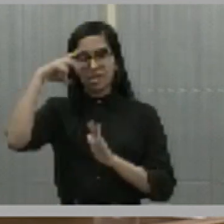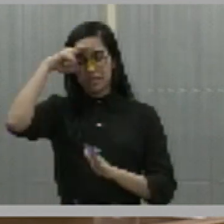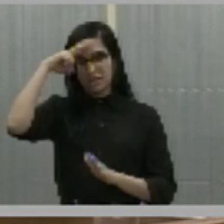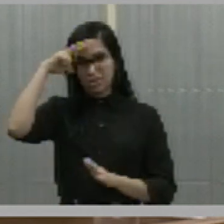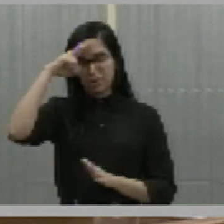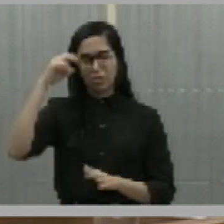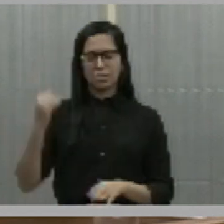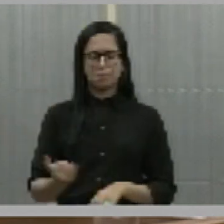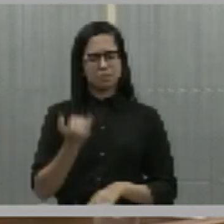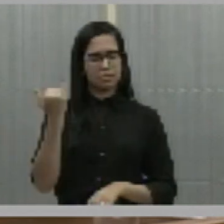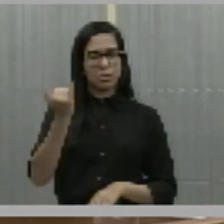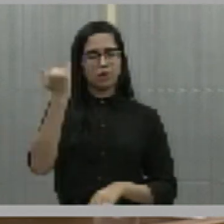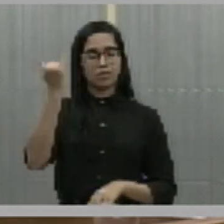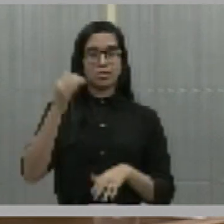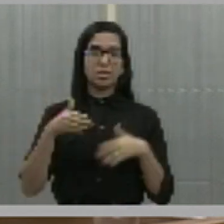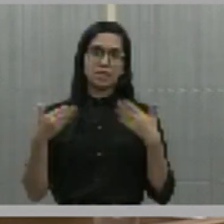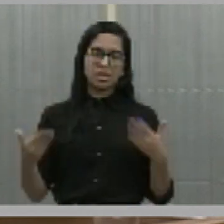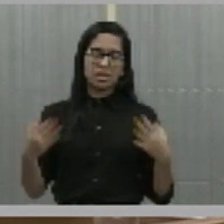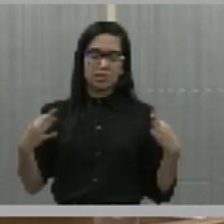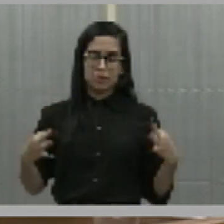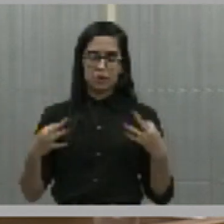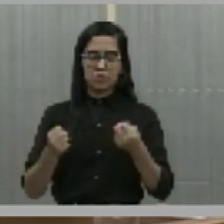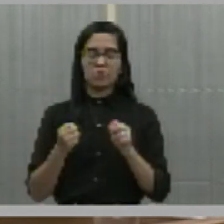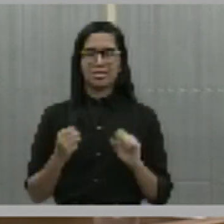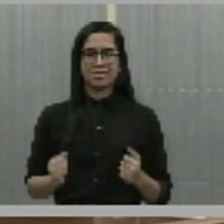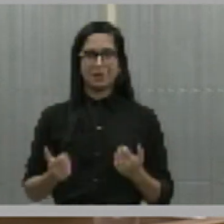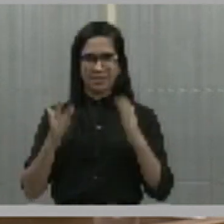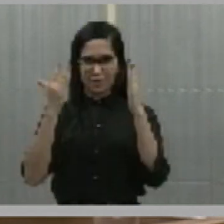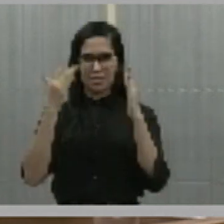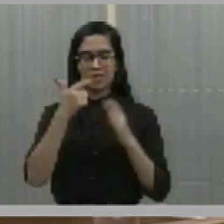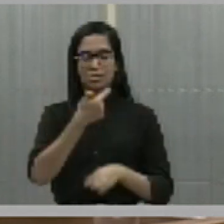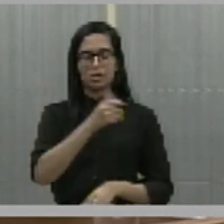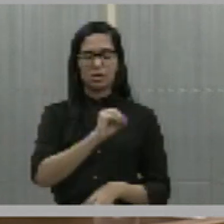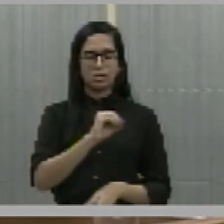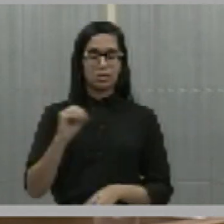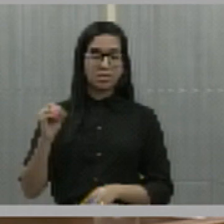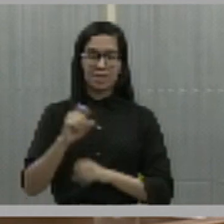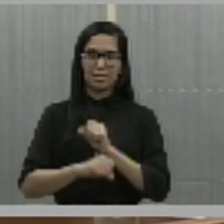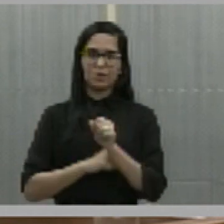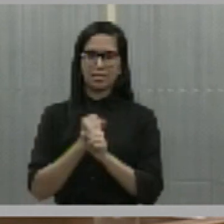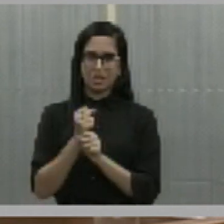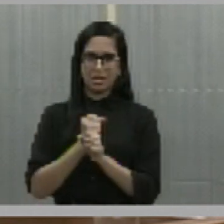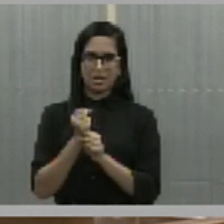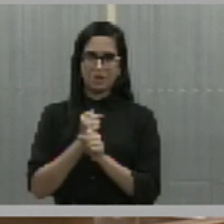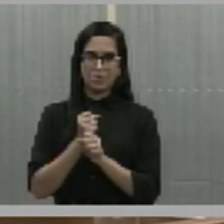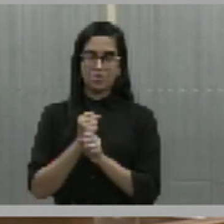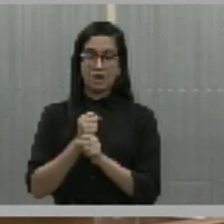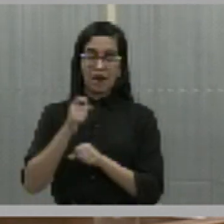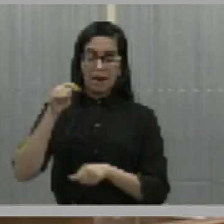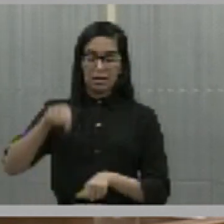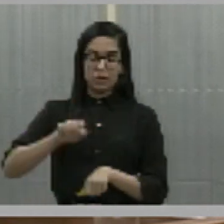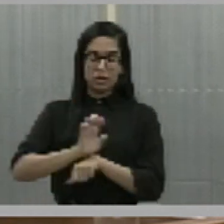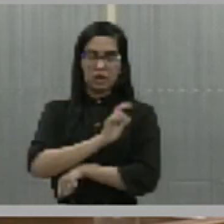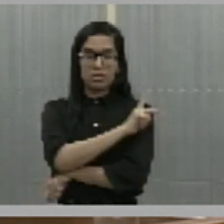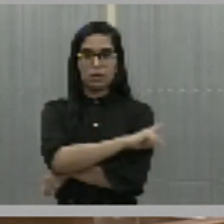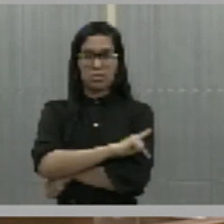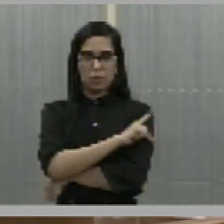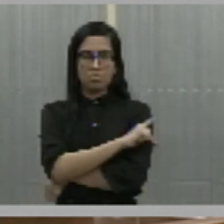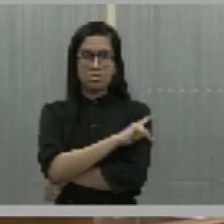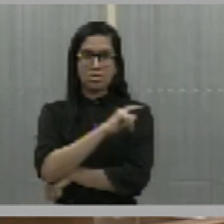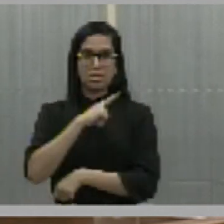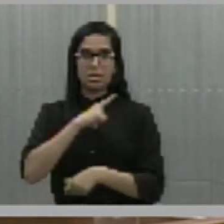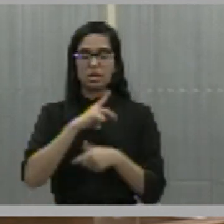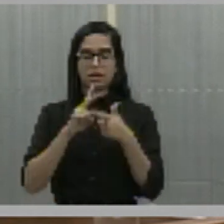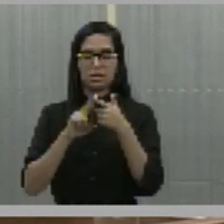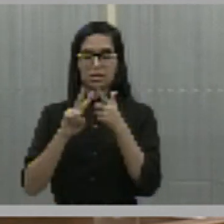importante. Então, nas comemorações desses 200 anos, o Piauí está recebendo esses dois